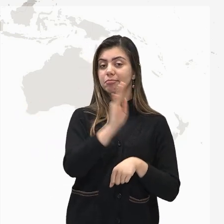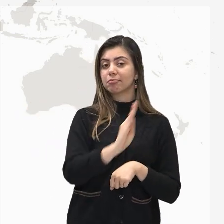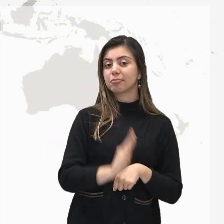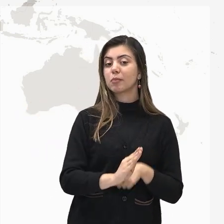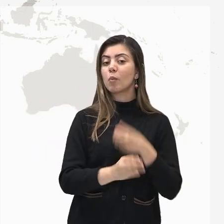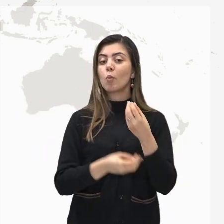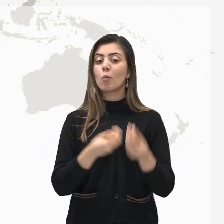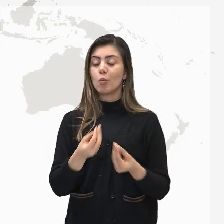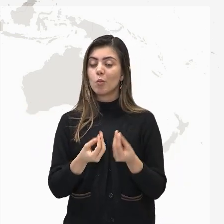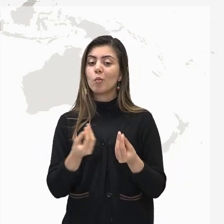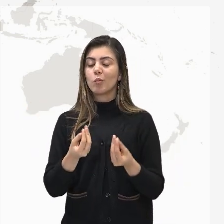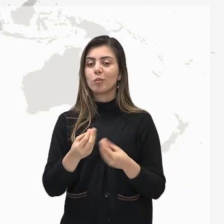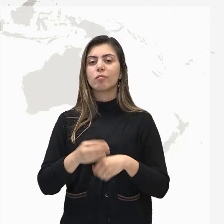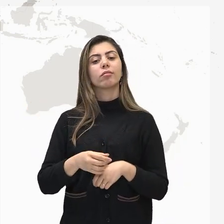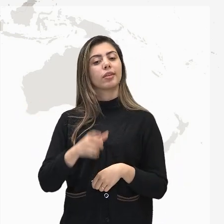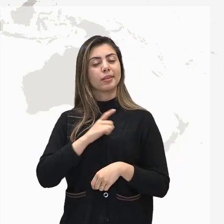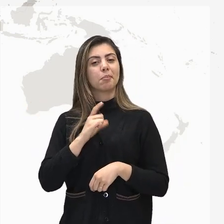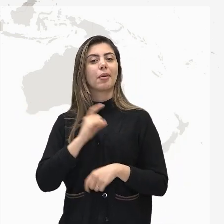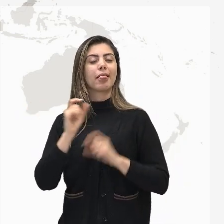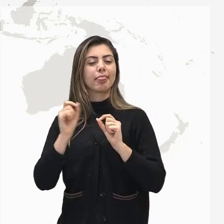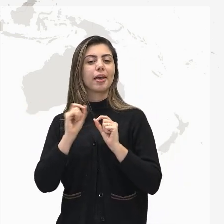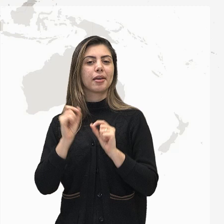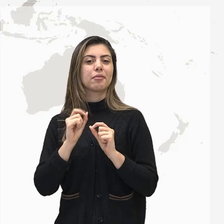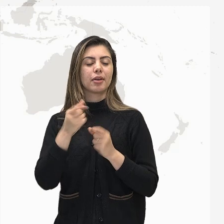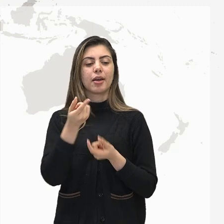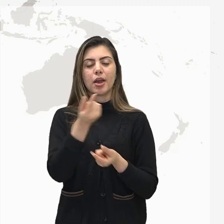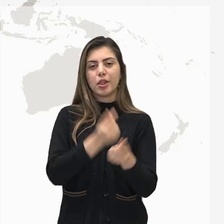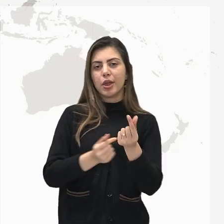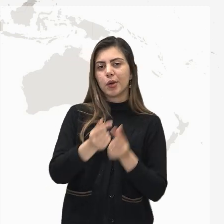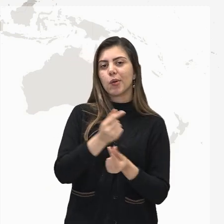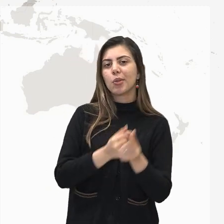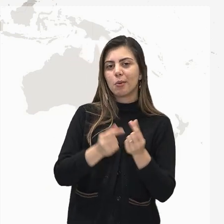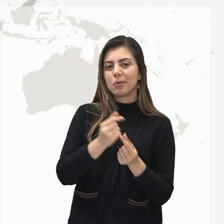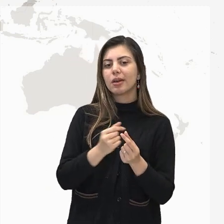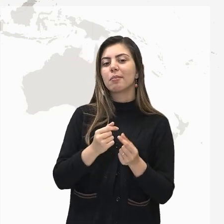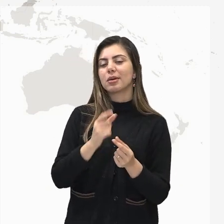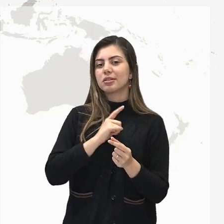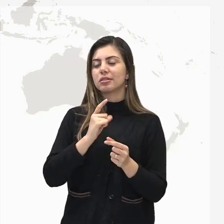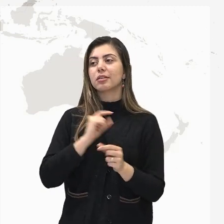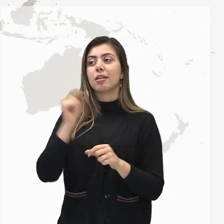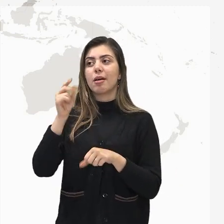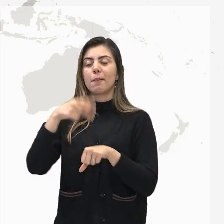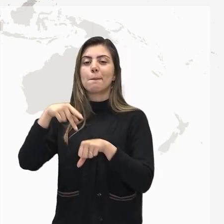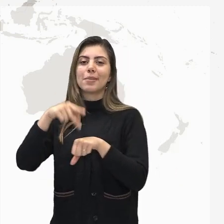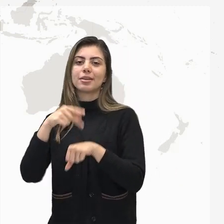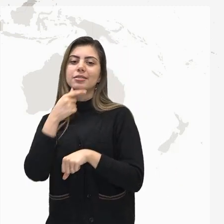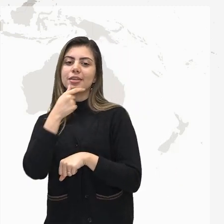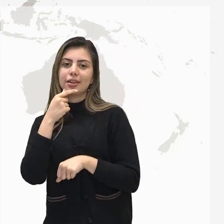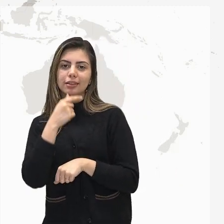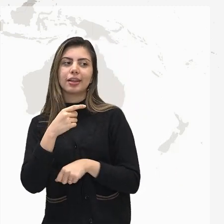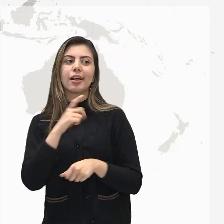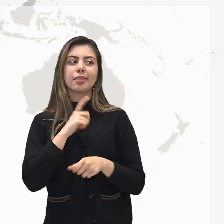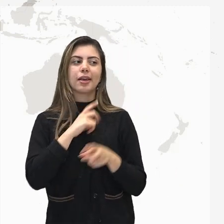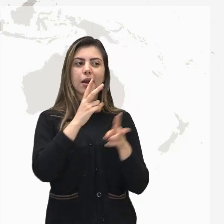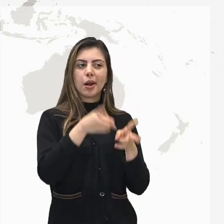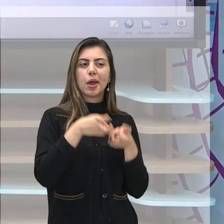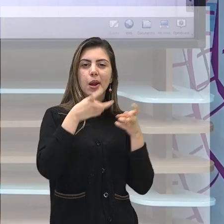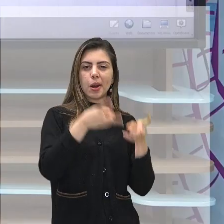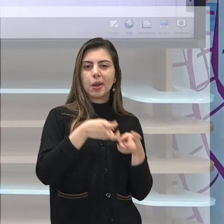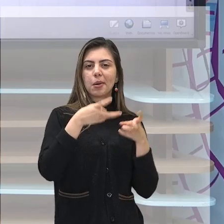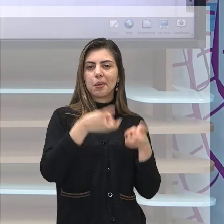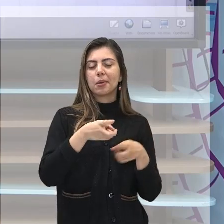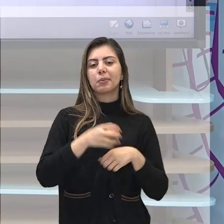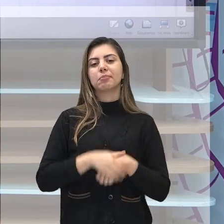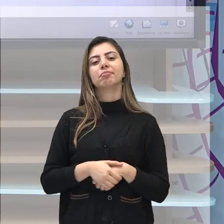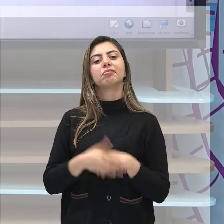também sendo explorado economicamente pela Inglaterra, né,